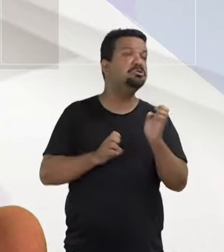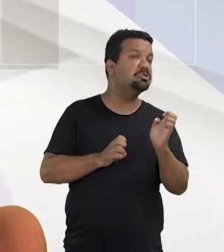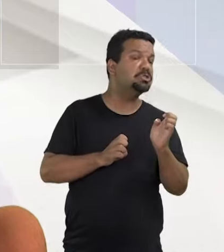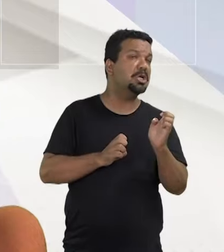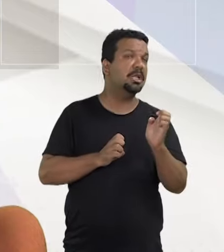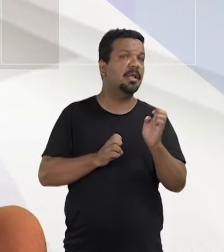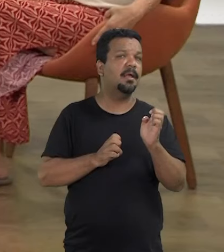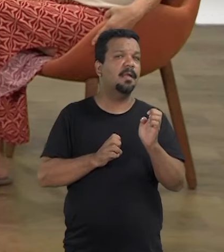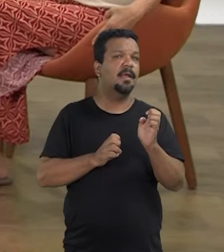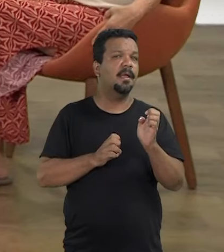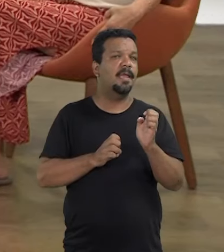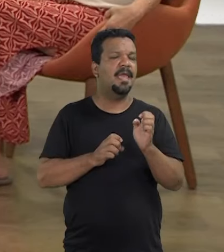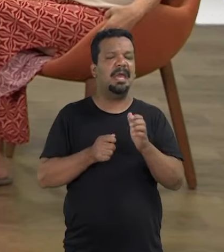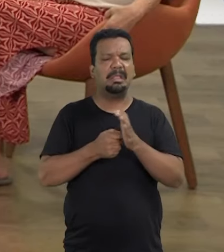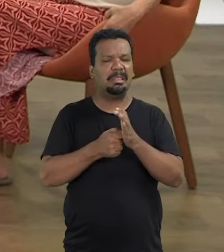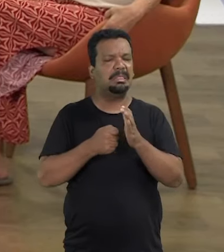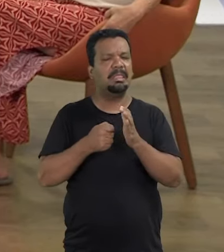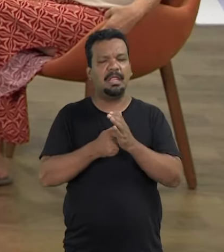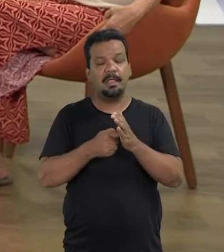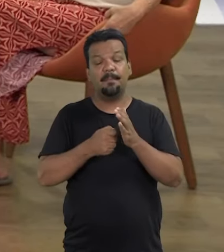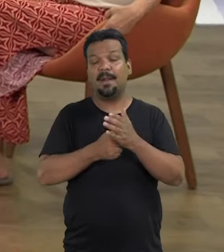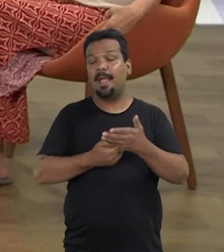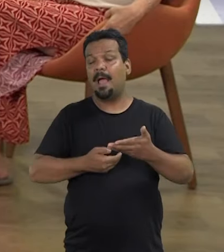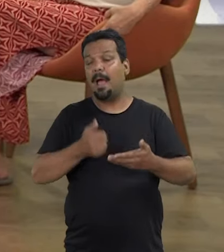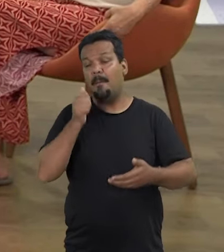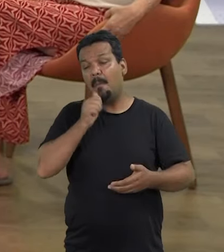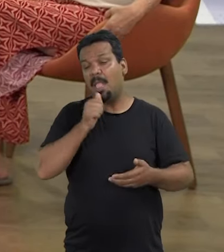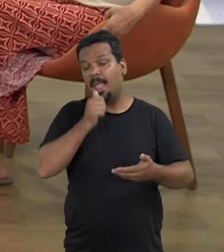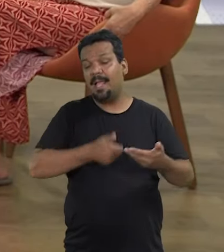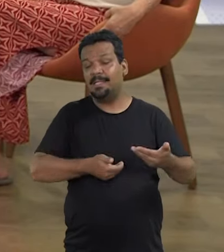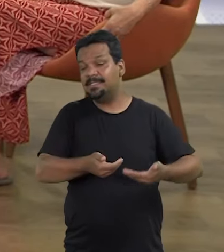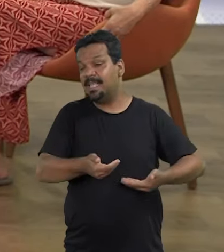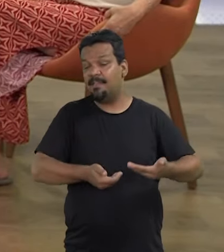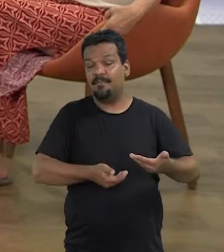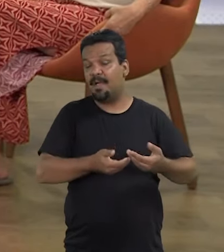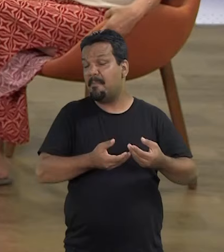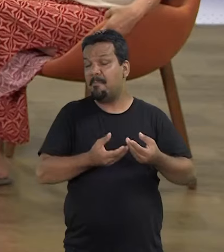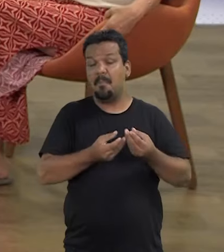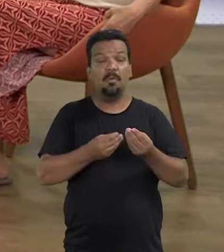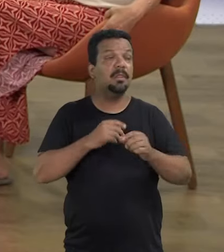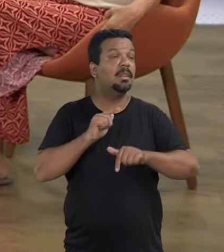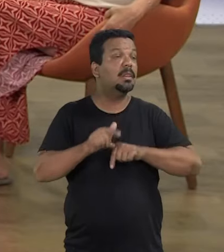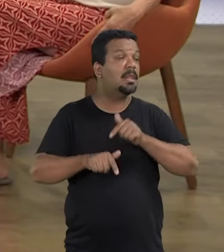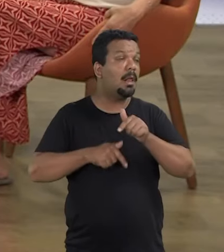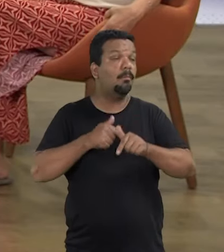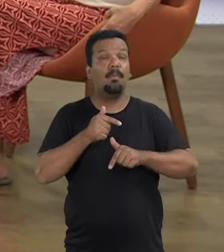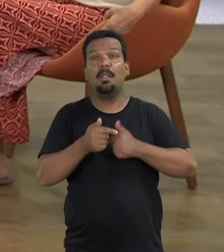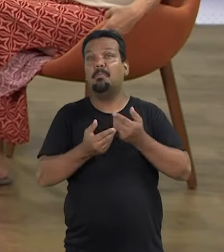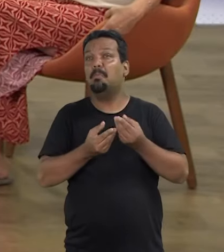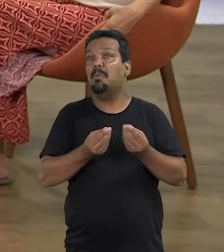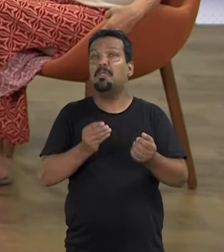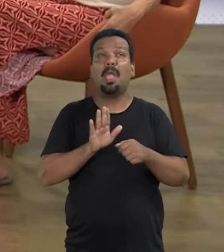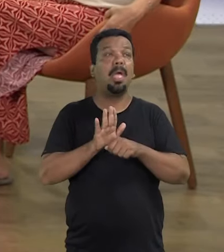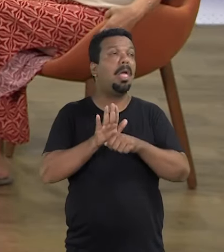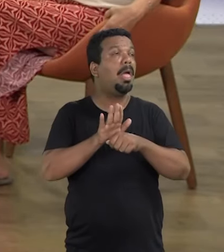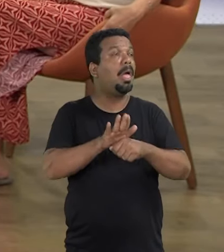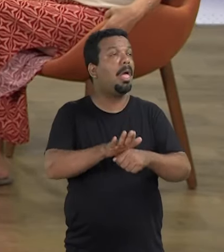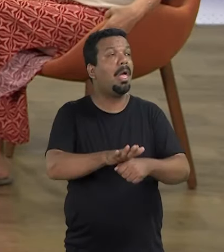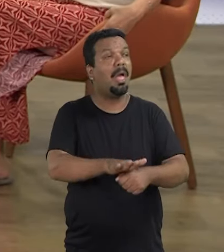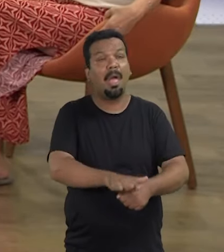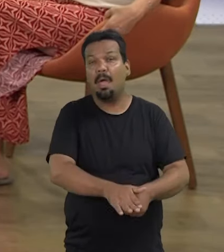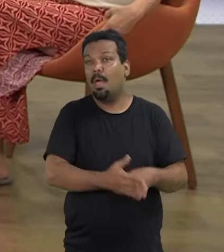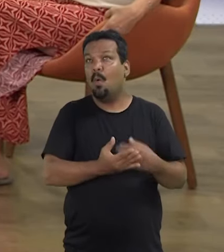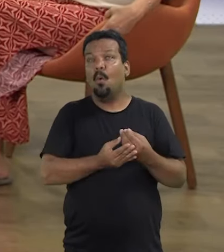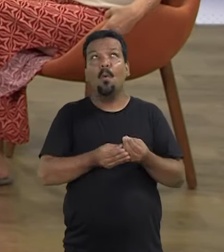direita à esquerda. Para que as mulheres lhe sirvam muito. Trabalhem muito por eles. Ajudem